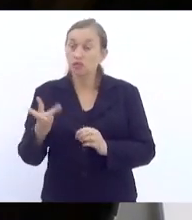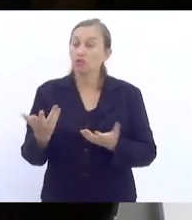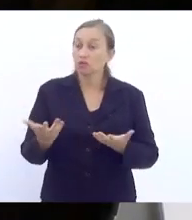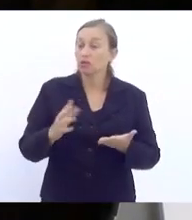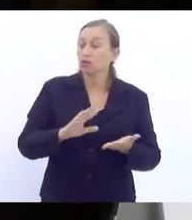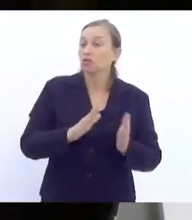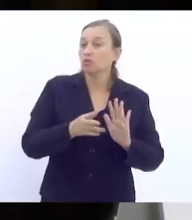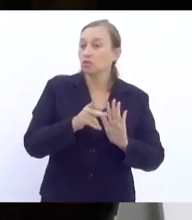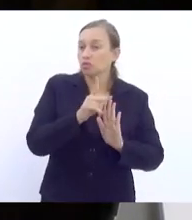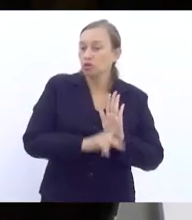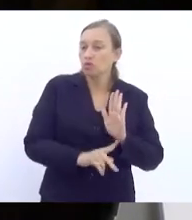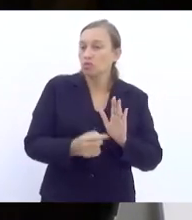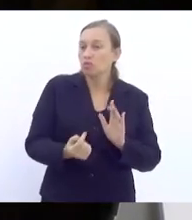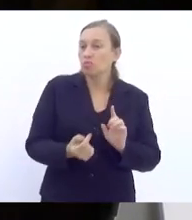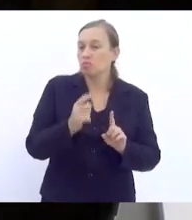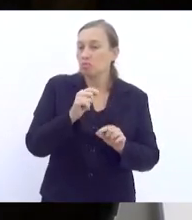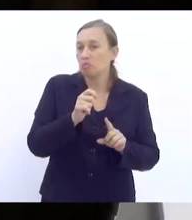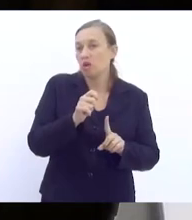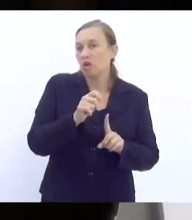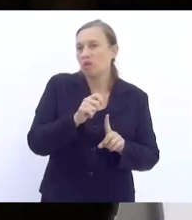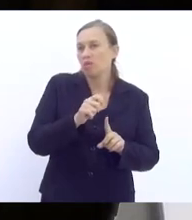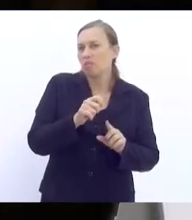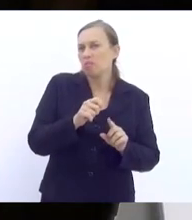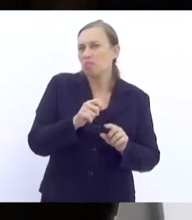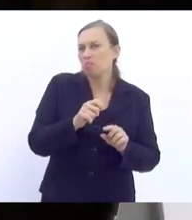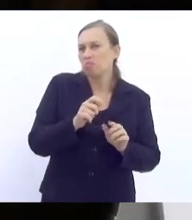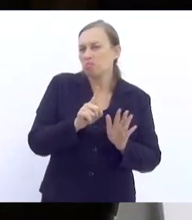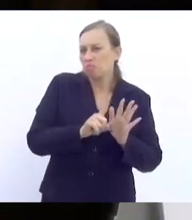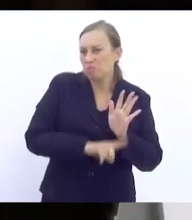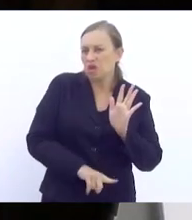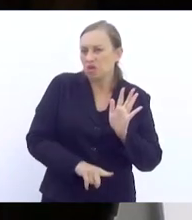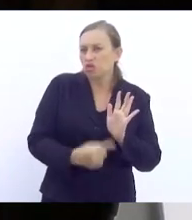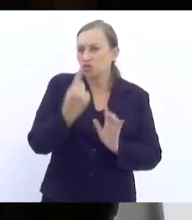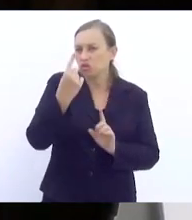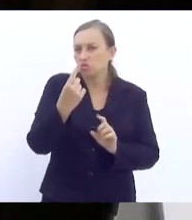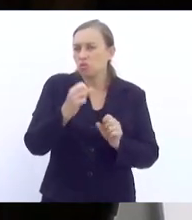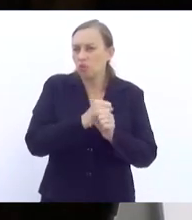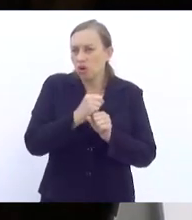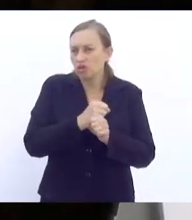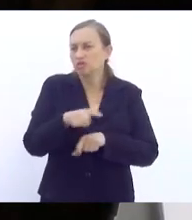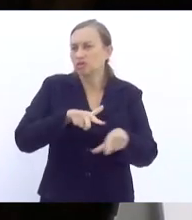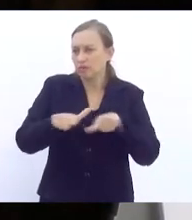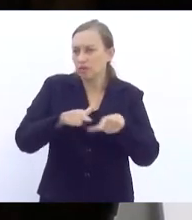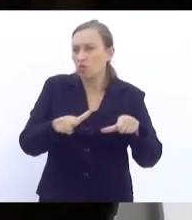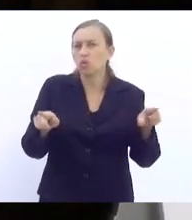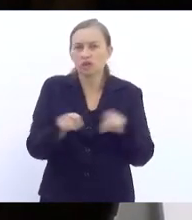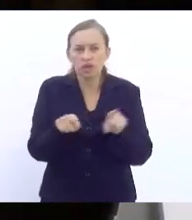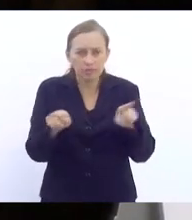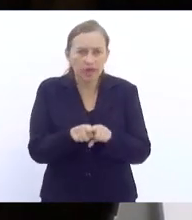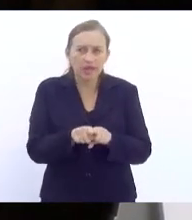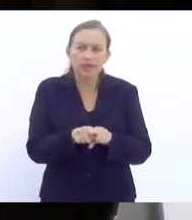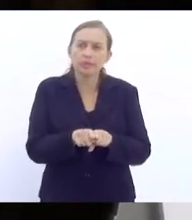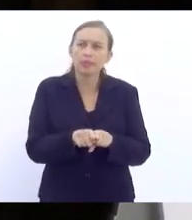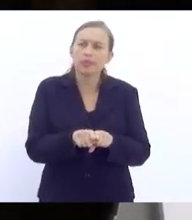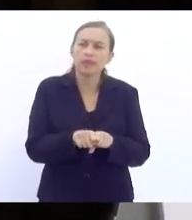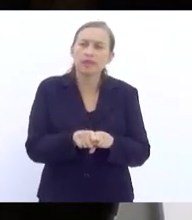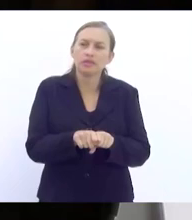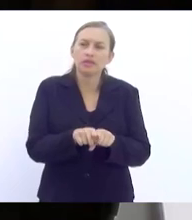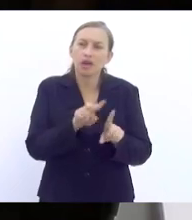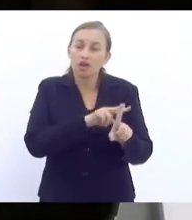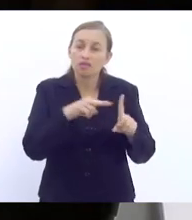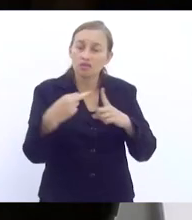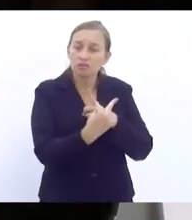um projeto que, em menos de um ano, trabalhou supostamente a frequência escolar, mas que trouxe também a